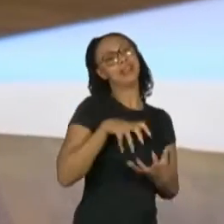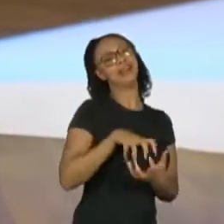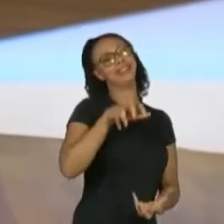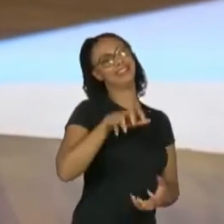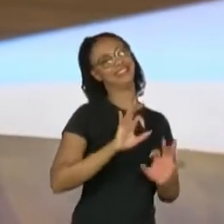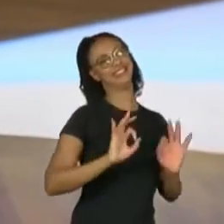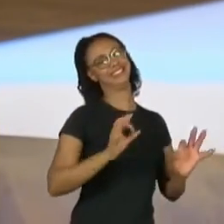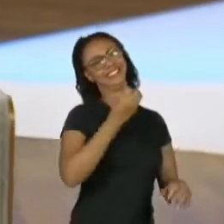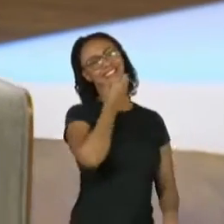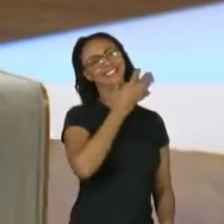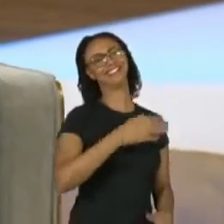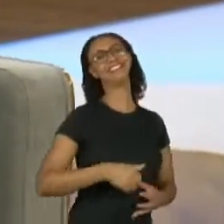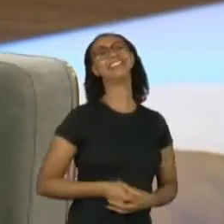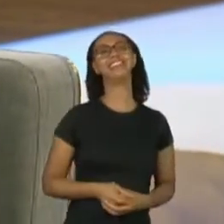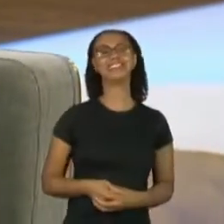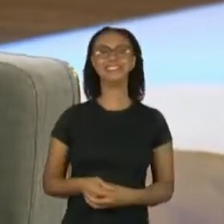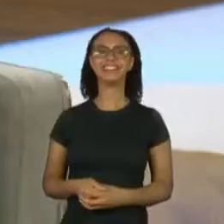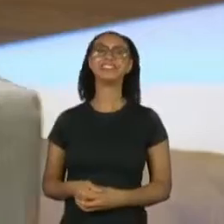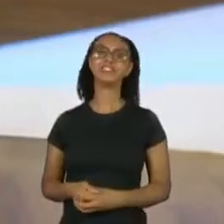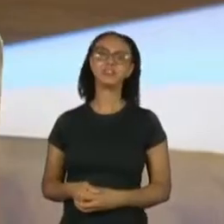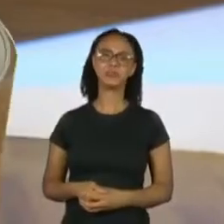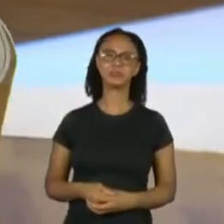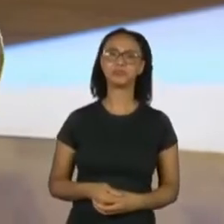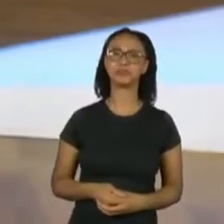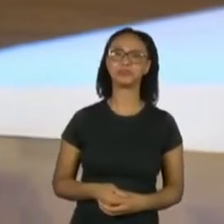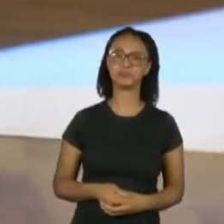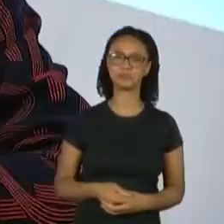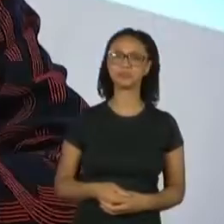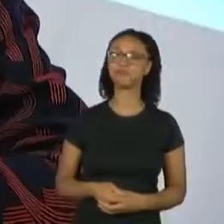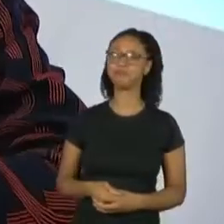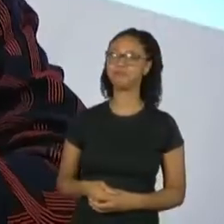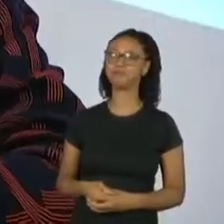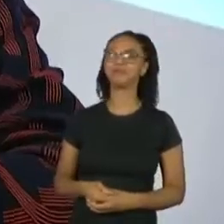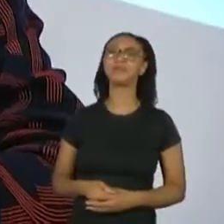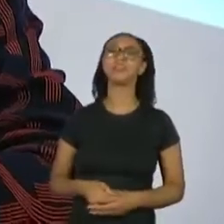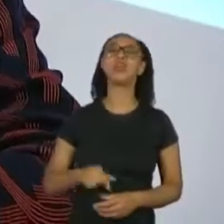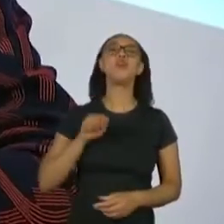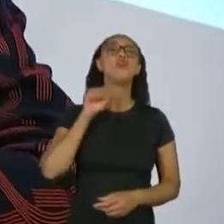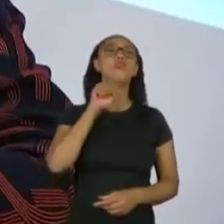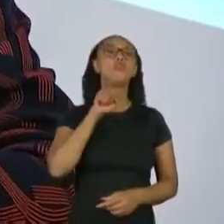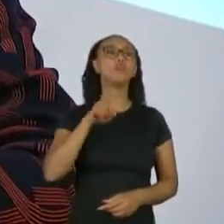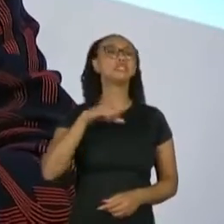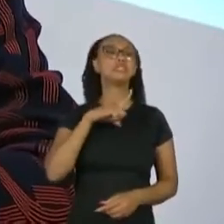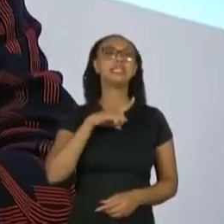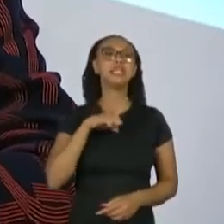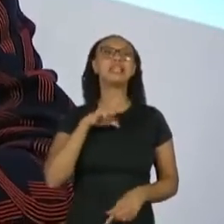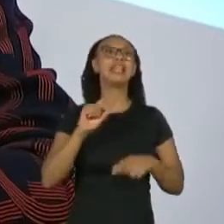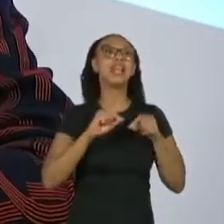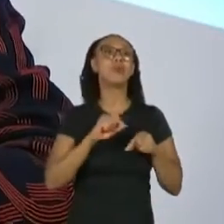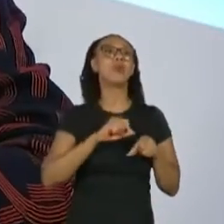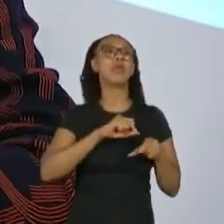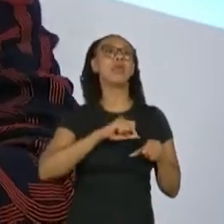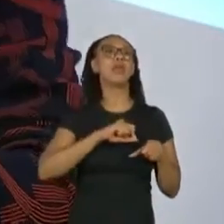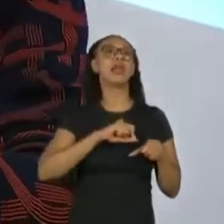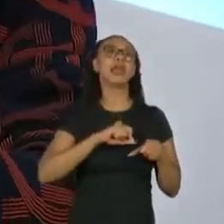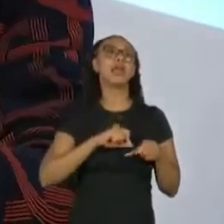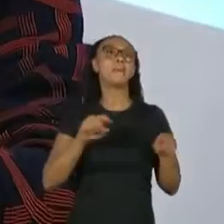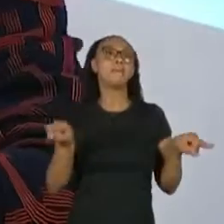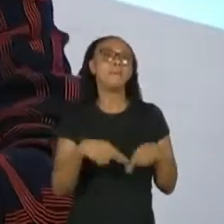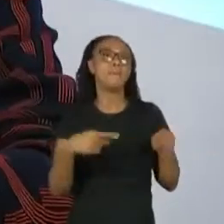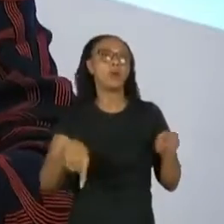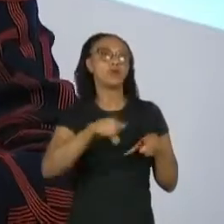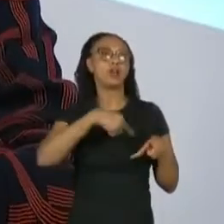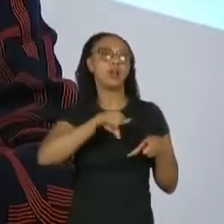Muito boas. Adê, por favor. Sim, Zezé, você possui uma discografia enorme que muita gente não conhecia porque